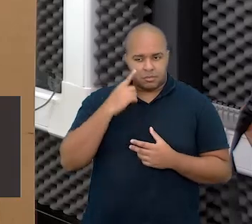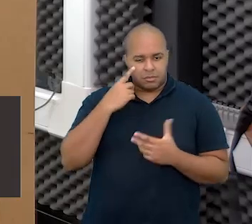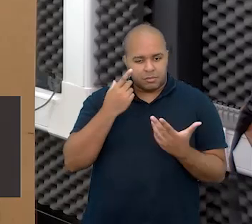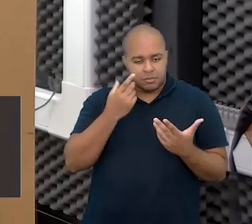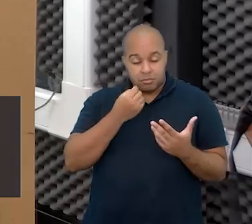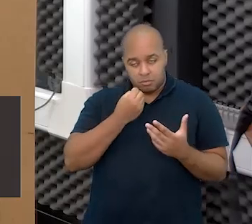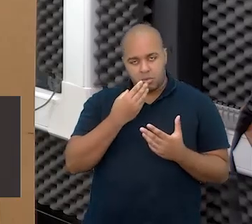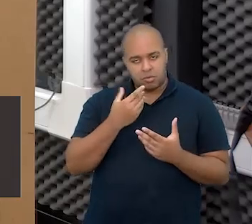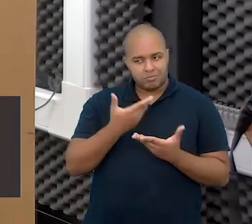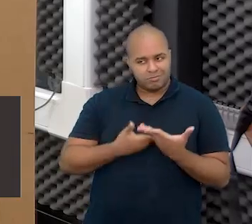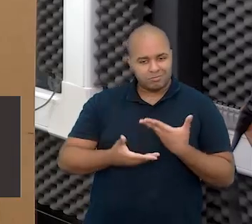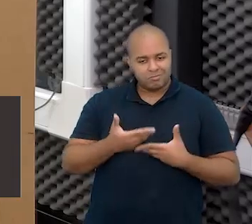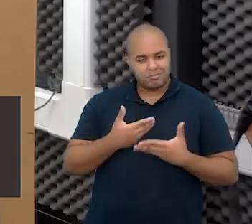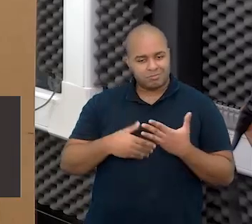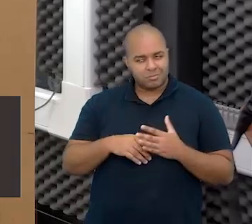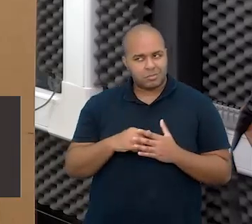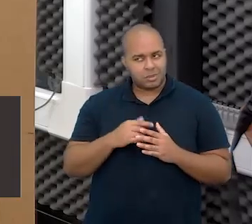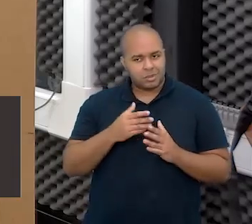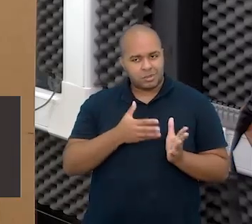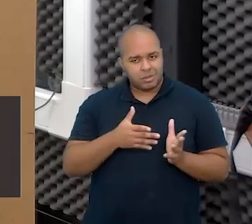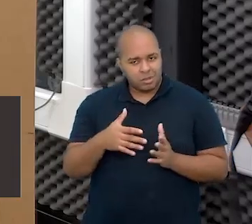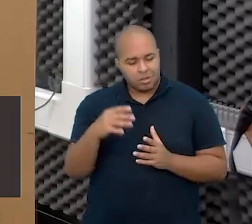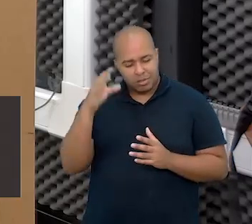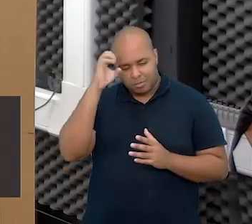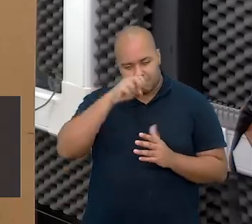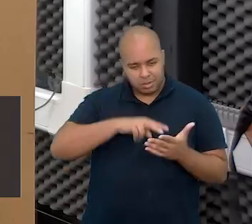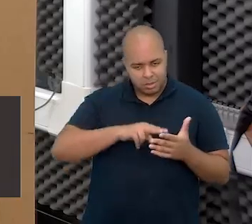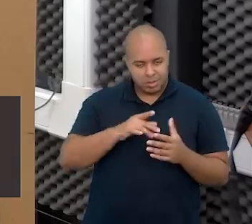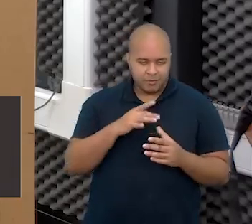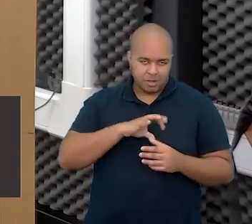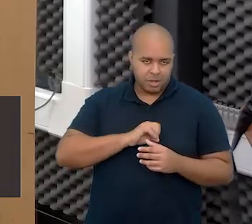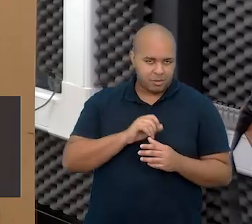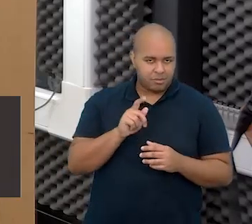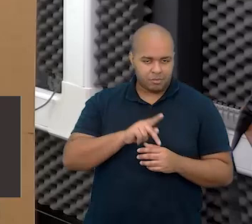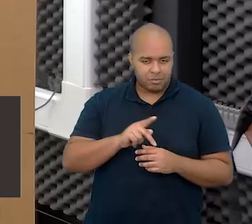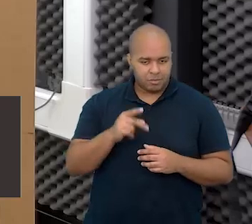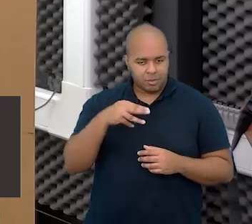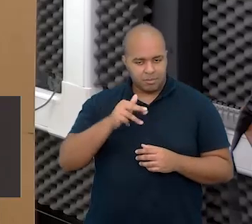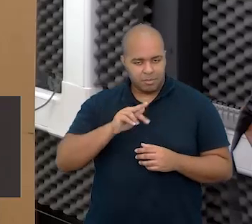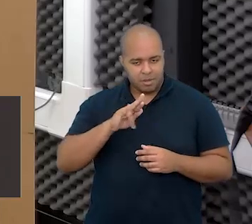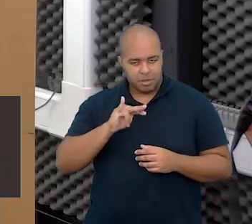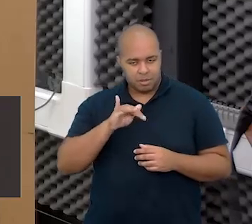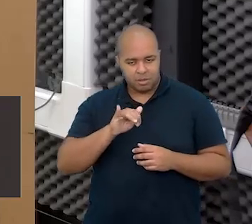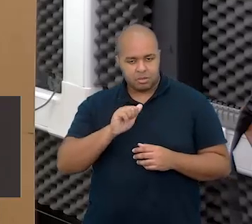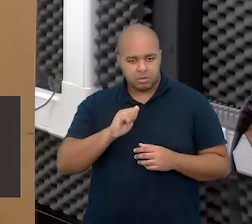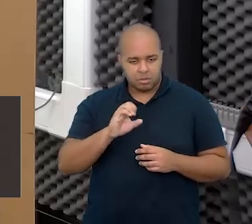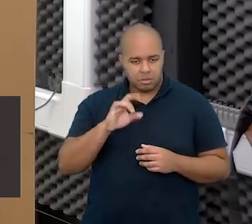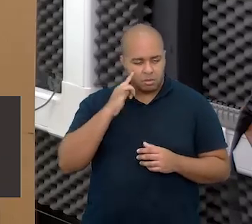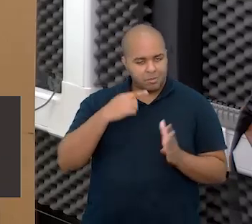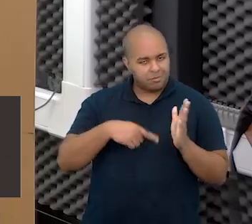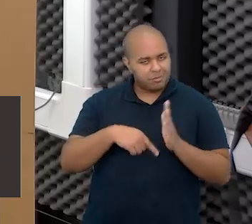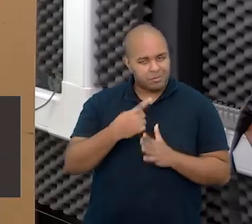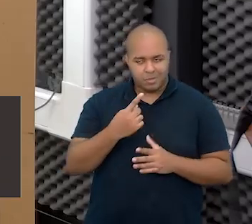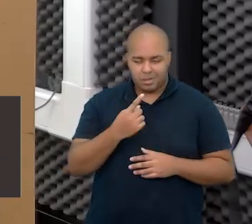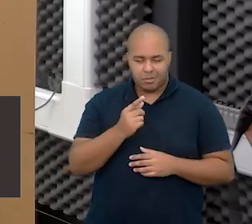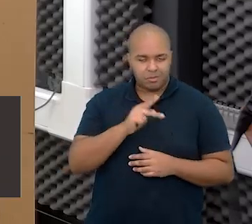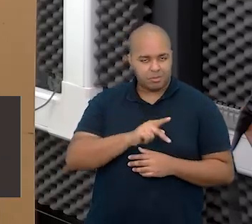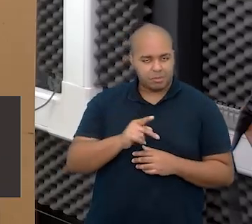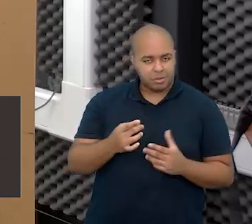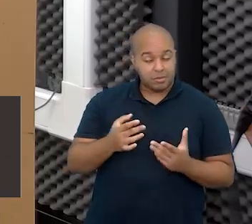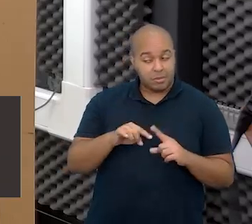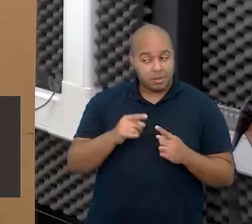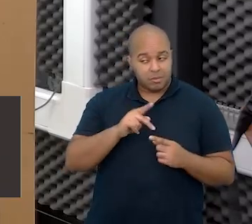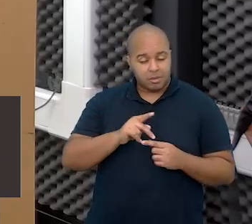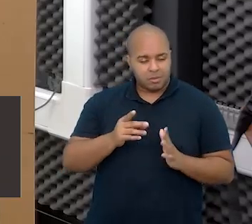uma boa relação no meu período de alfabetização. Amo a minha professora, Maria do Socorro. Minha primeira professora. Mas a